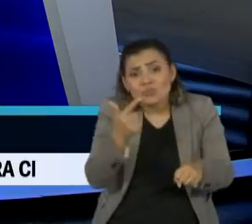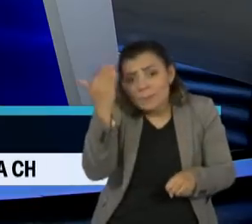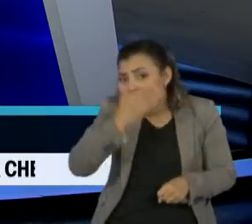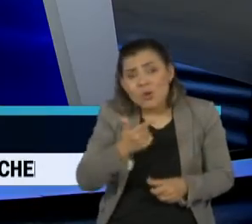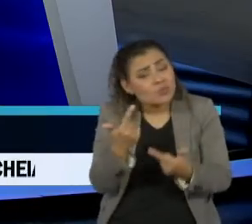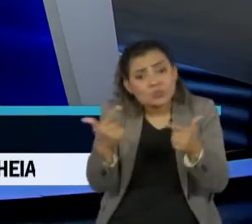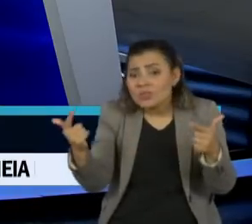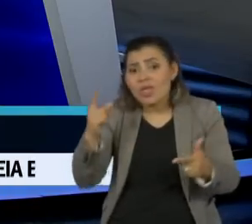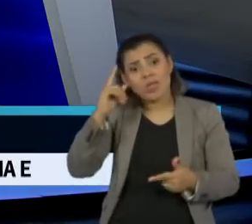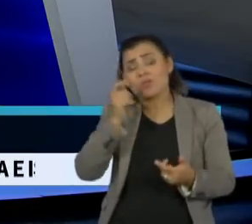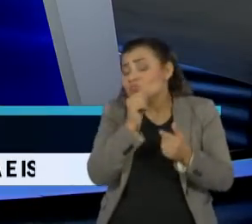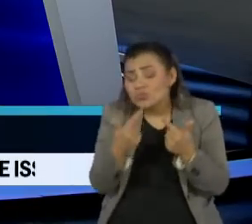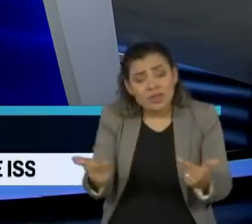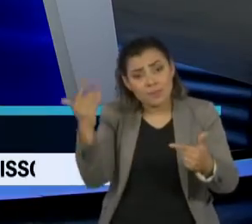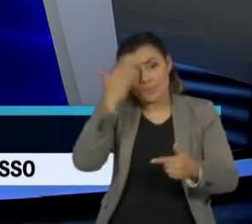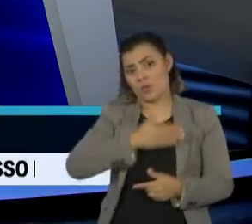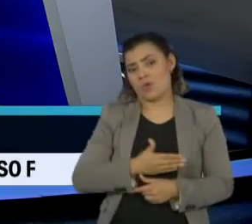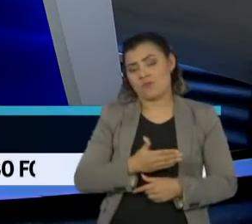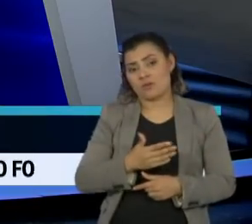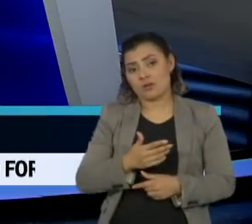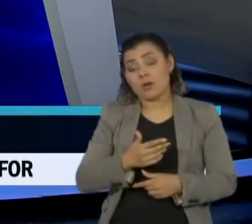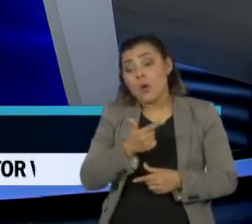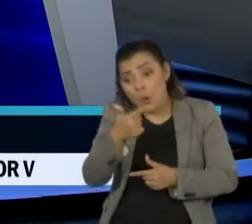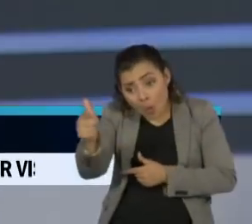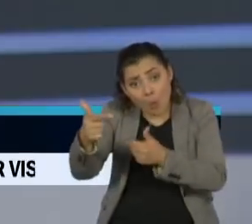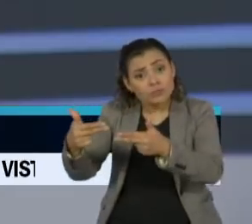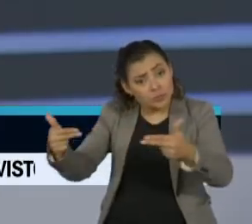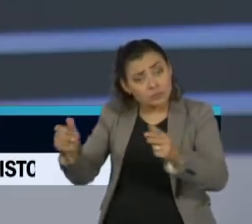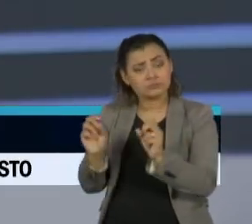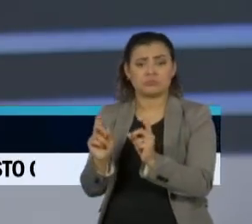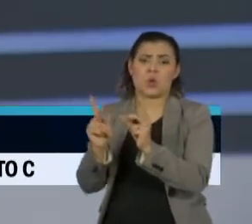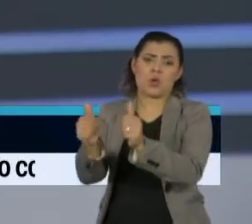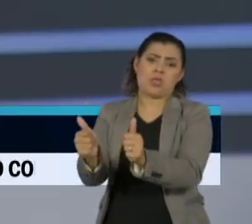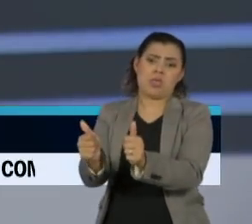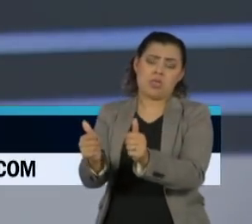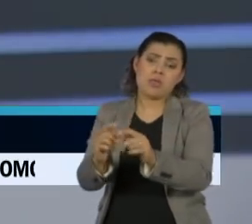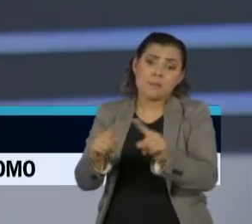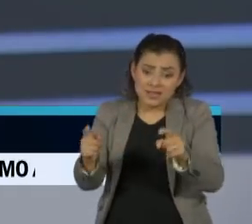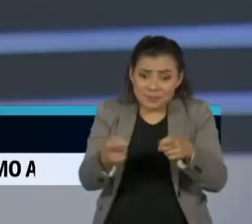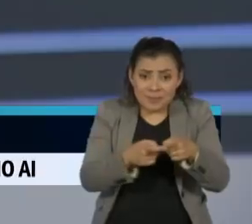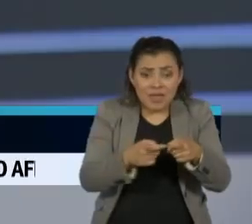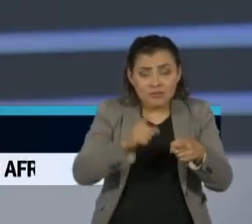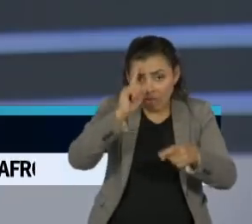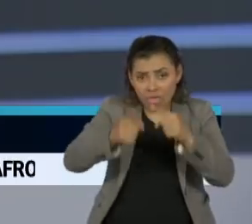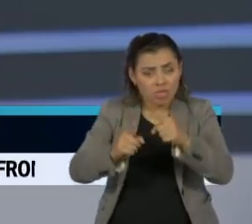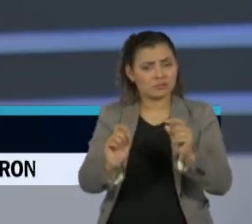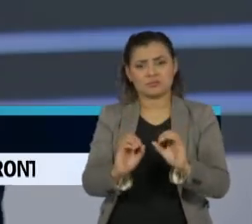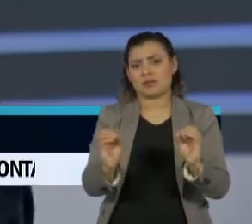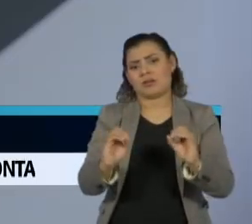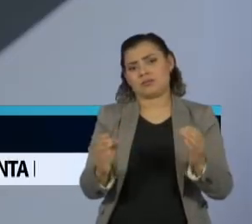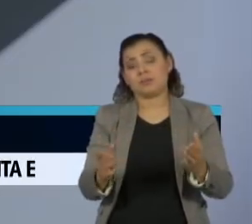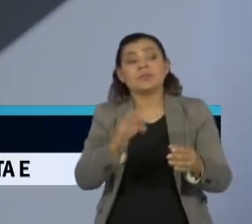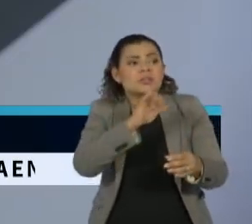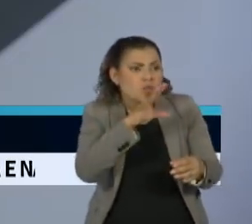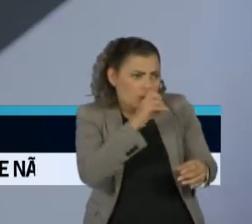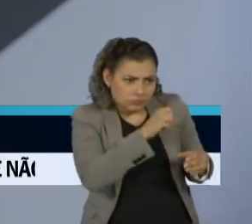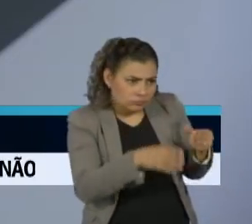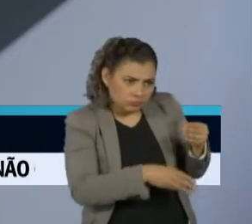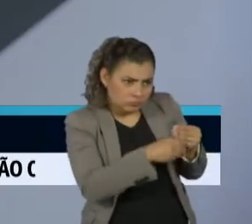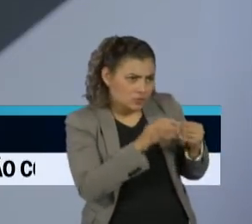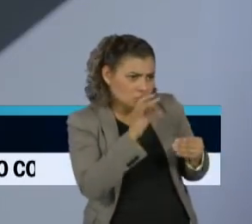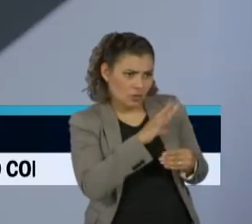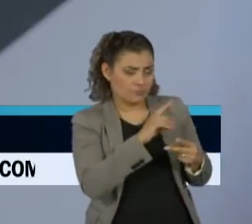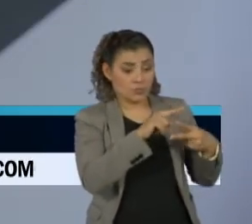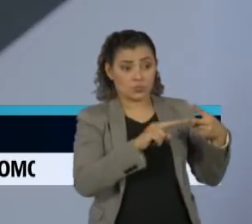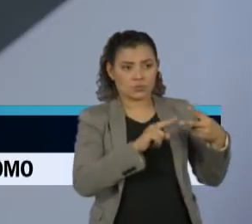enquanto, é uma dúvida e você pode dar, mas sem base científica, nem do ponto de vista médico. Eu queria só acrescentar duas coisas que